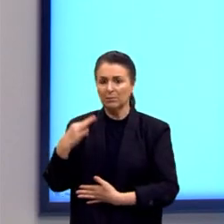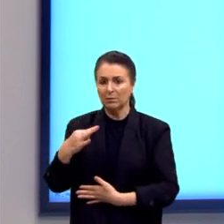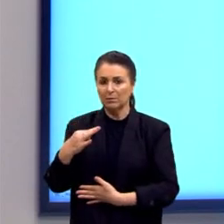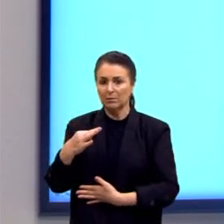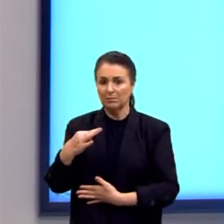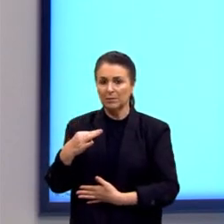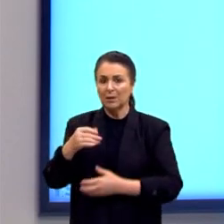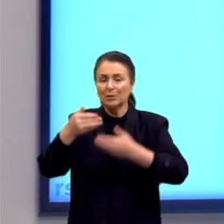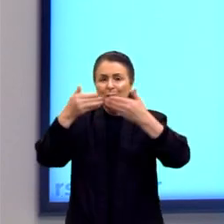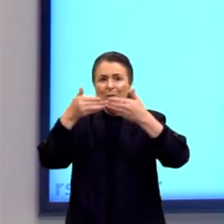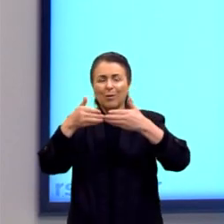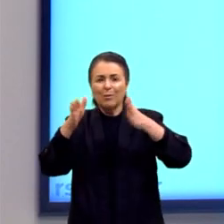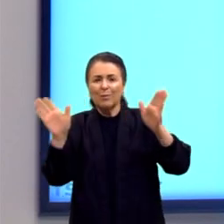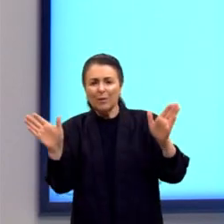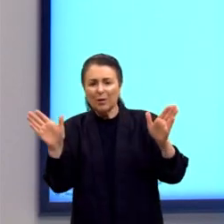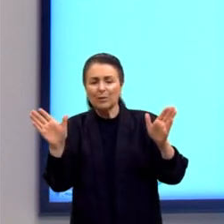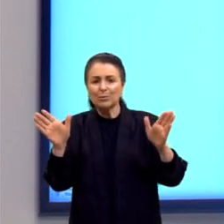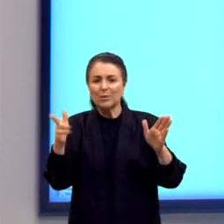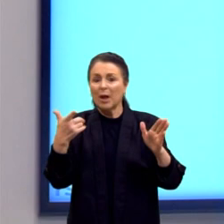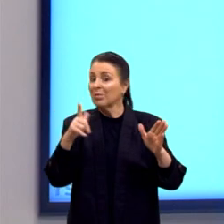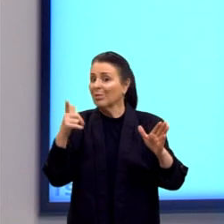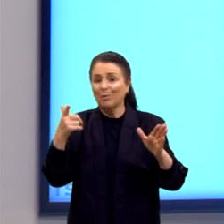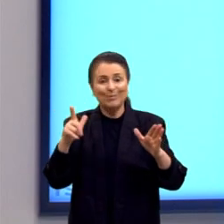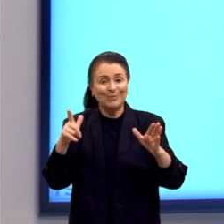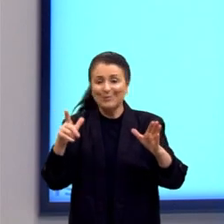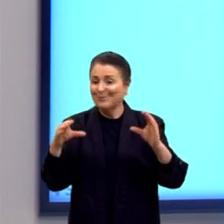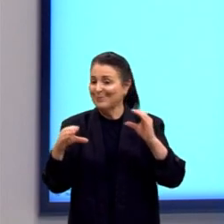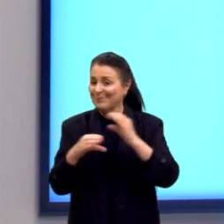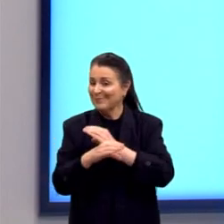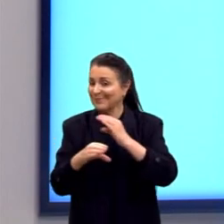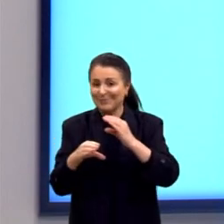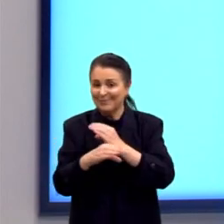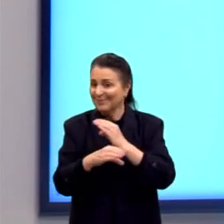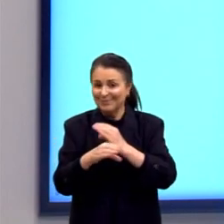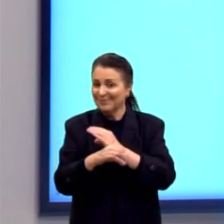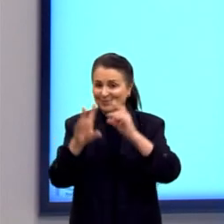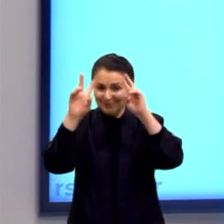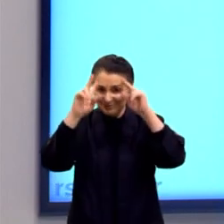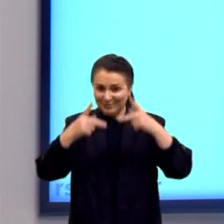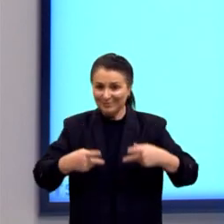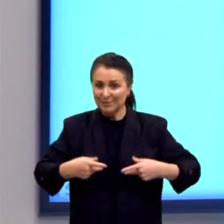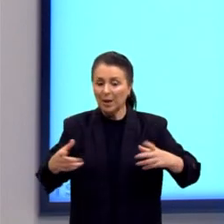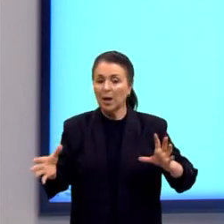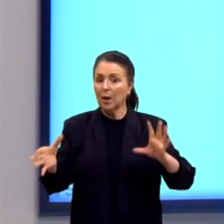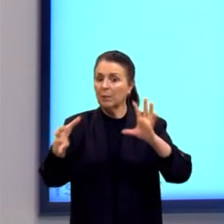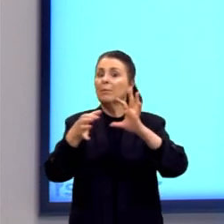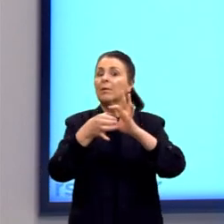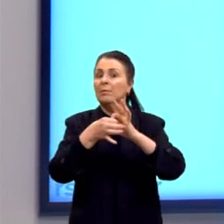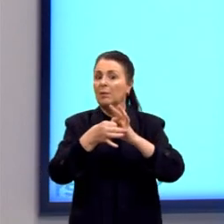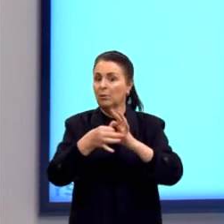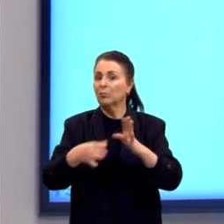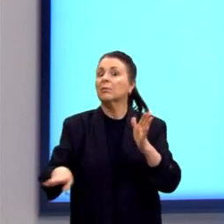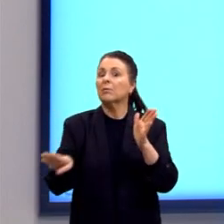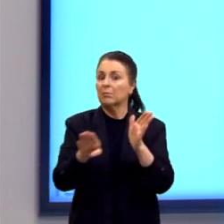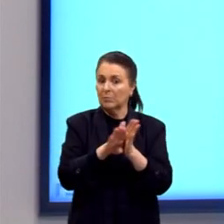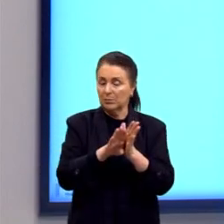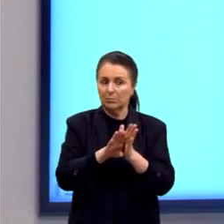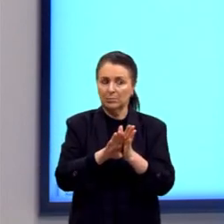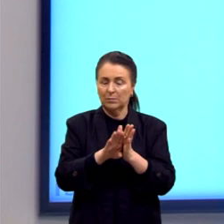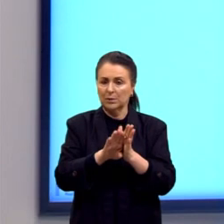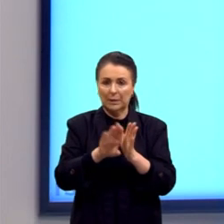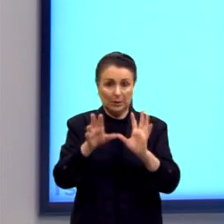nós estamos abertos, somos inacabados. A nossa liberdade é condicionada. Nós somos livres?